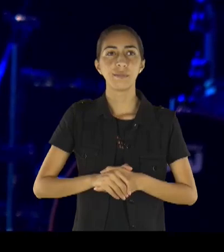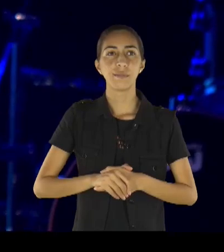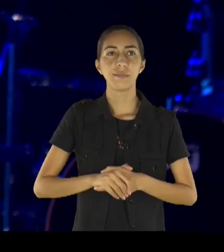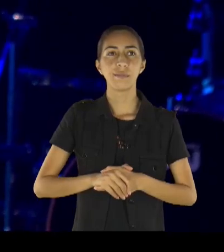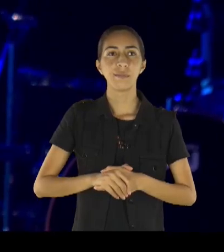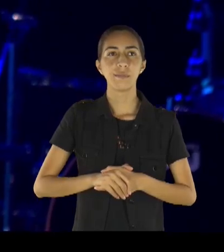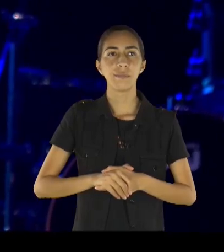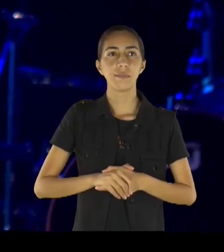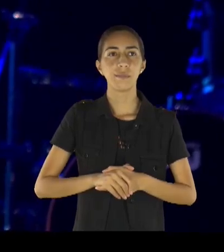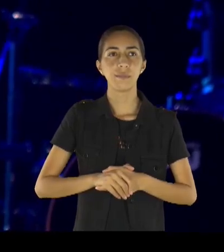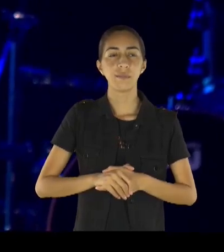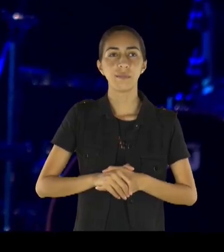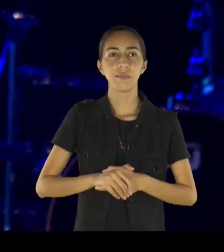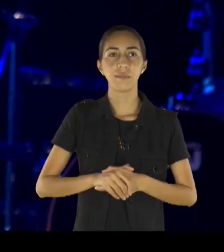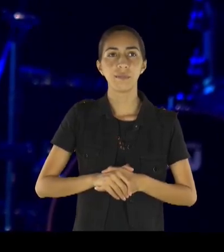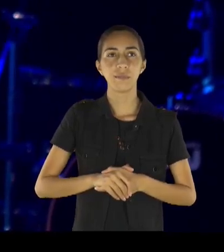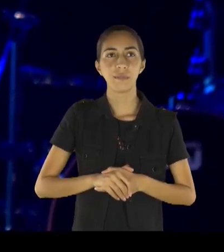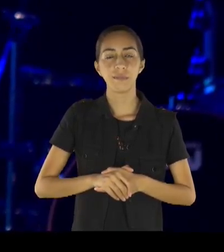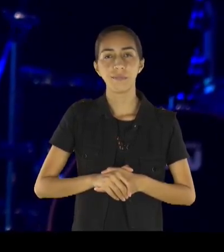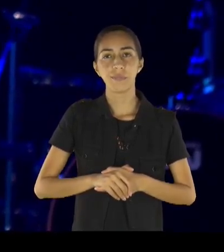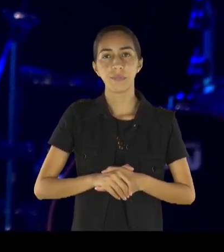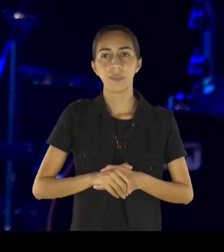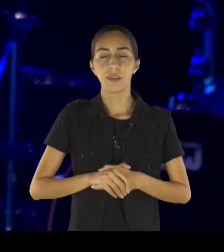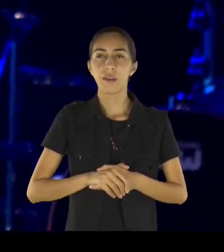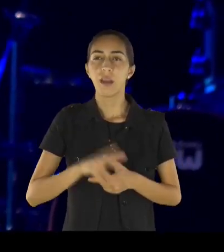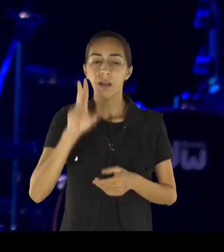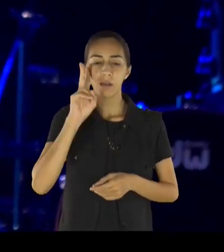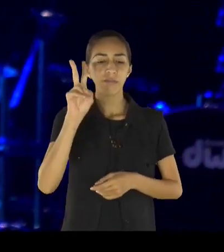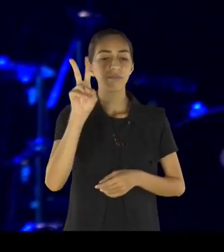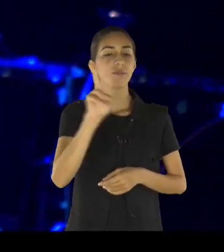o que eles falaram, não adianta a gente atacar, porque eles são gigantes,